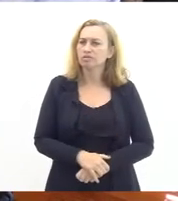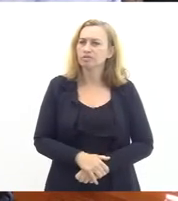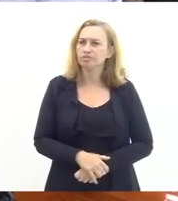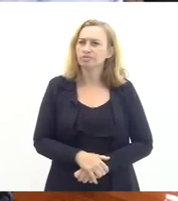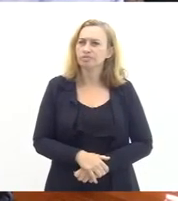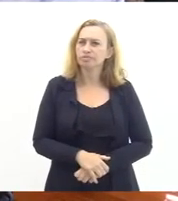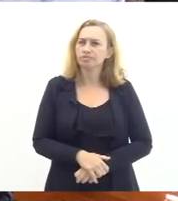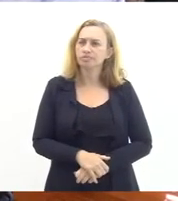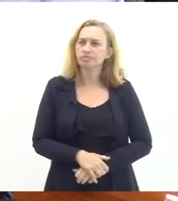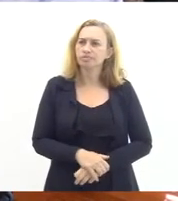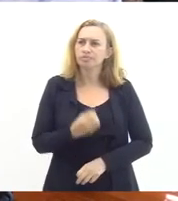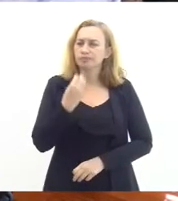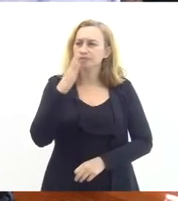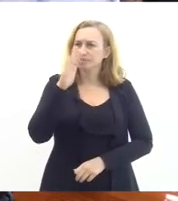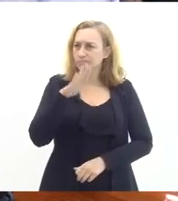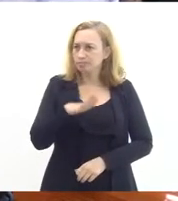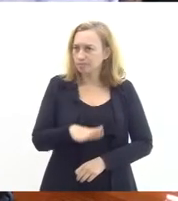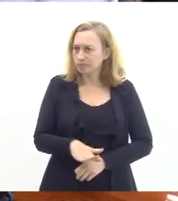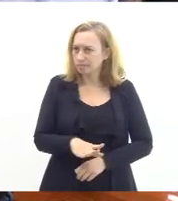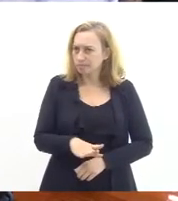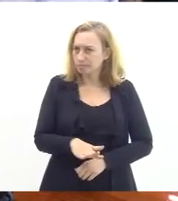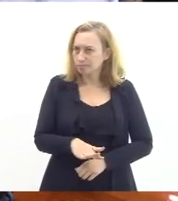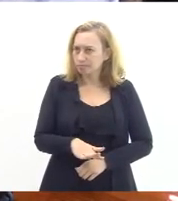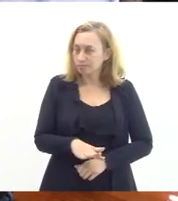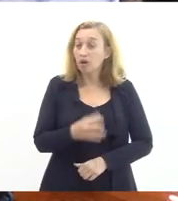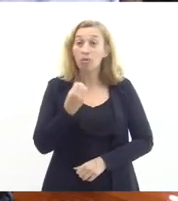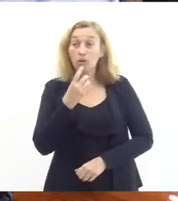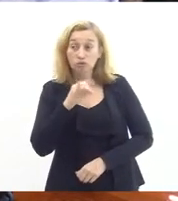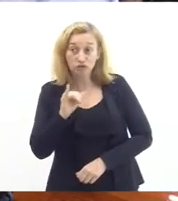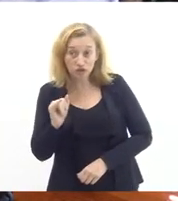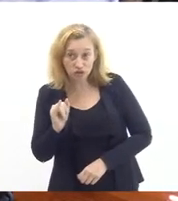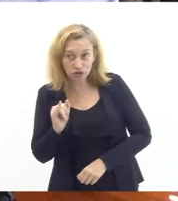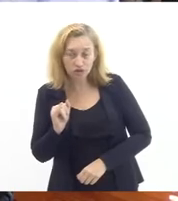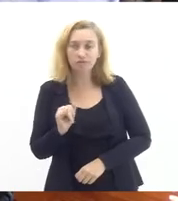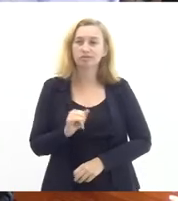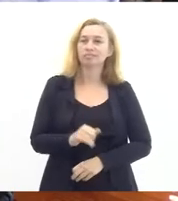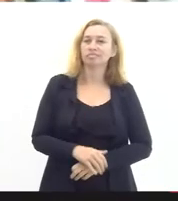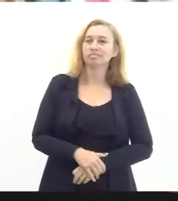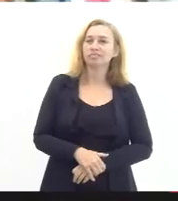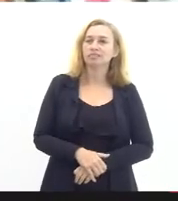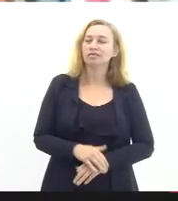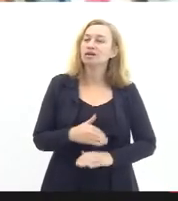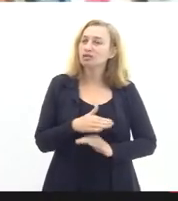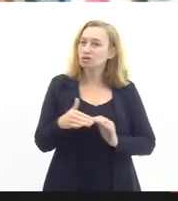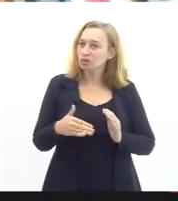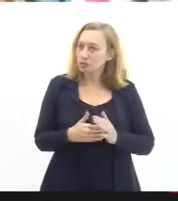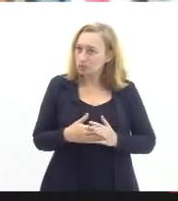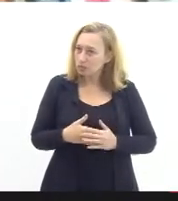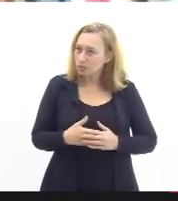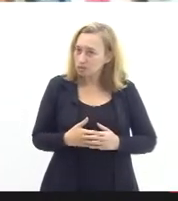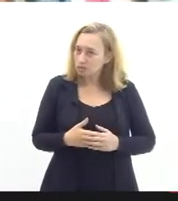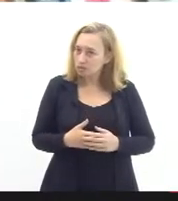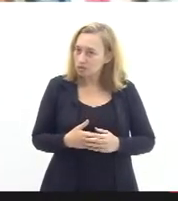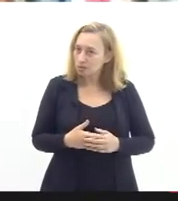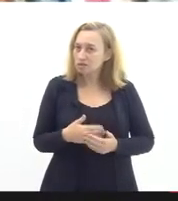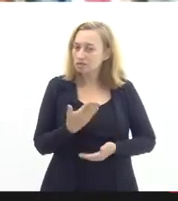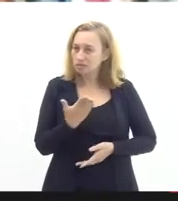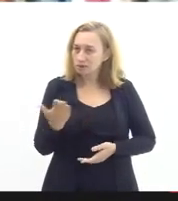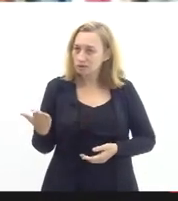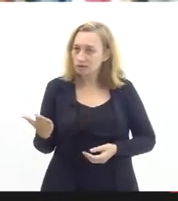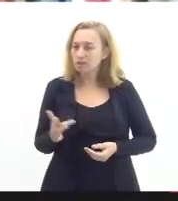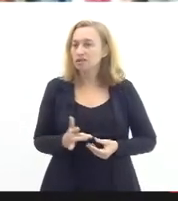Boa tarde boa tarde ainda bom dia bom dia a todos e a todas